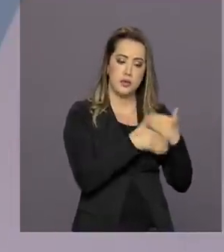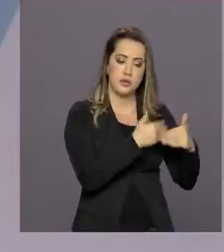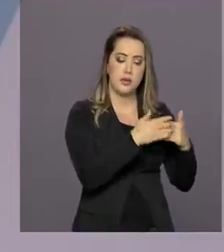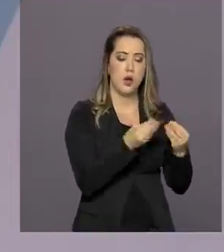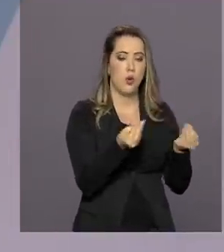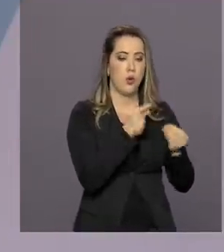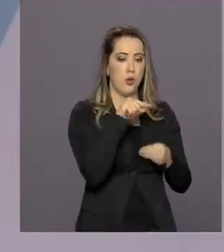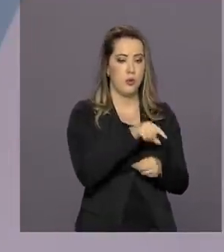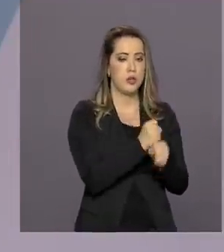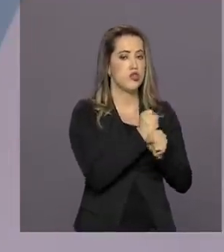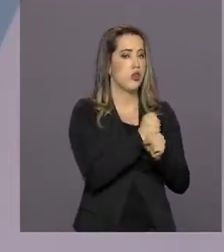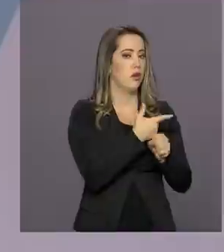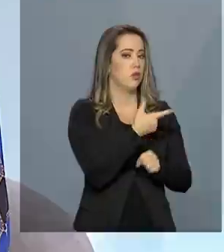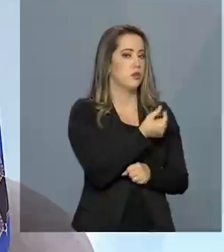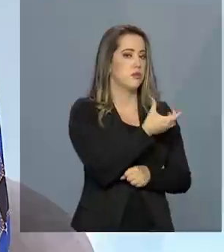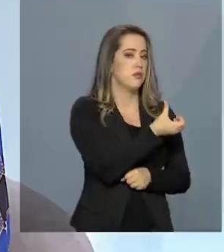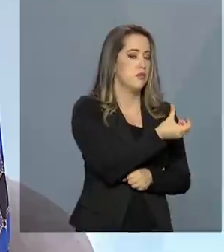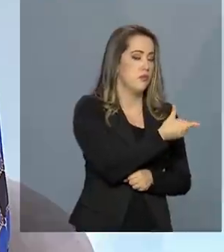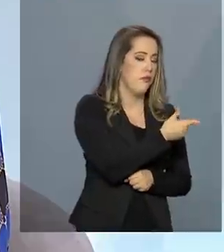ano de 2021?